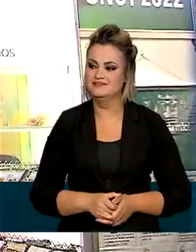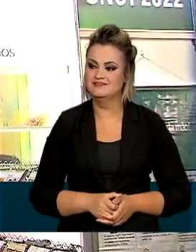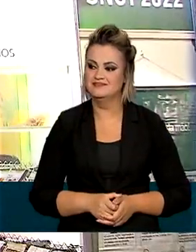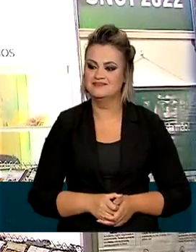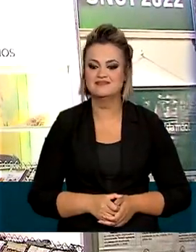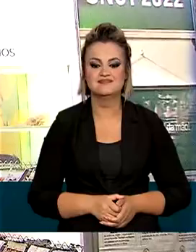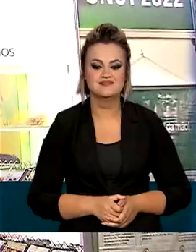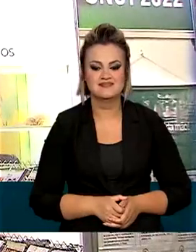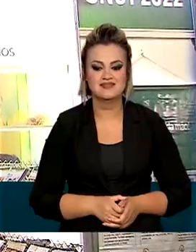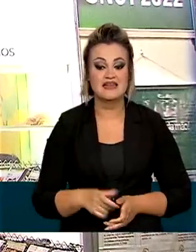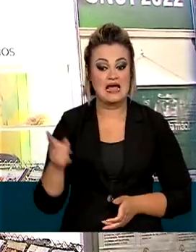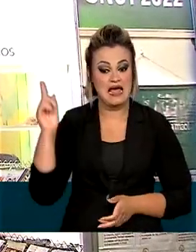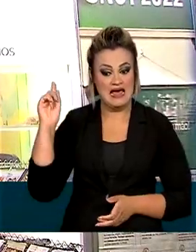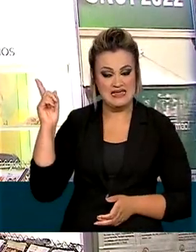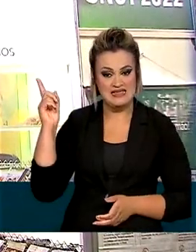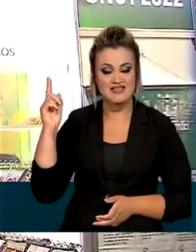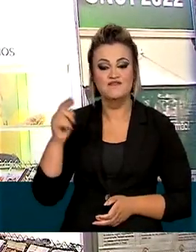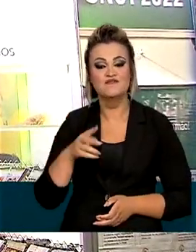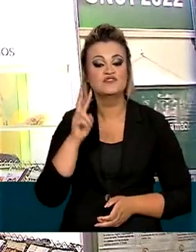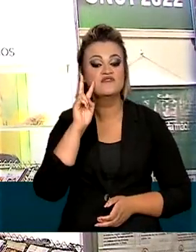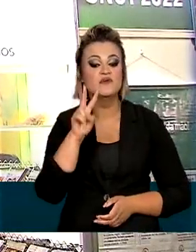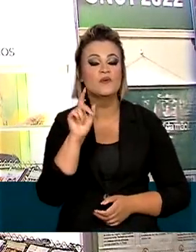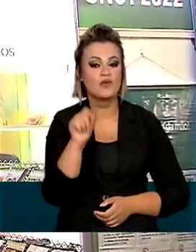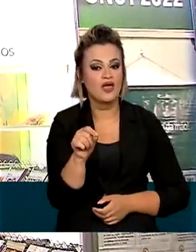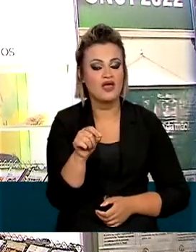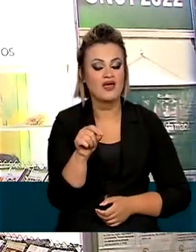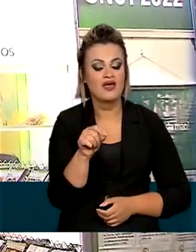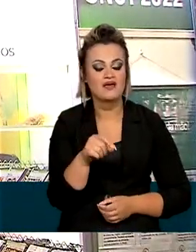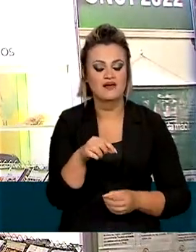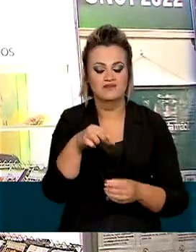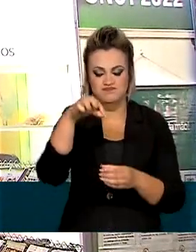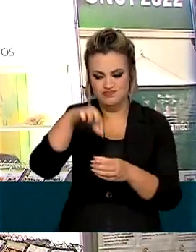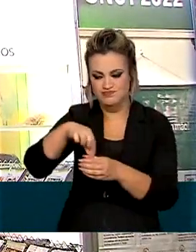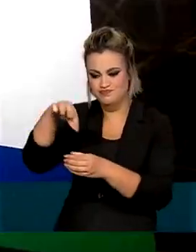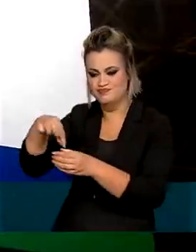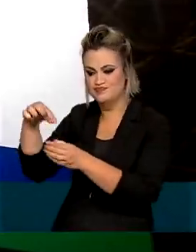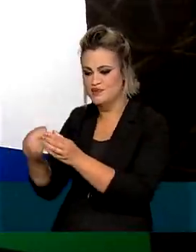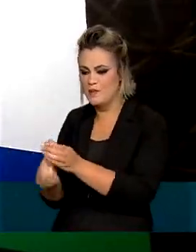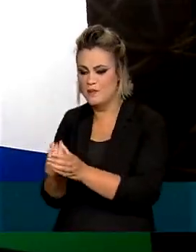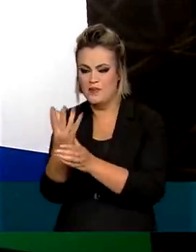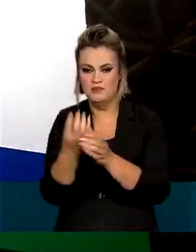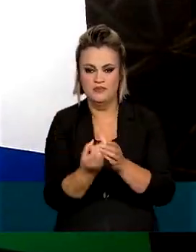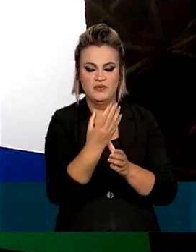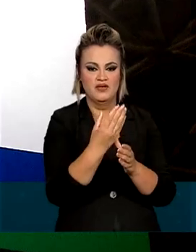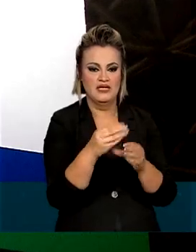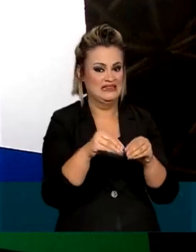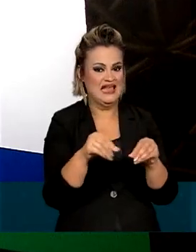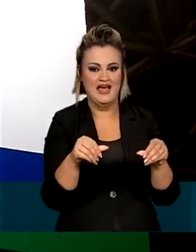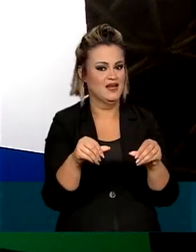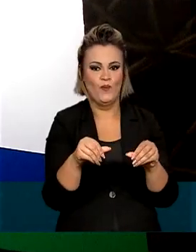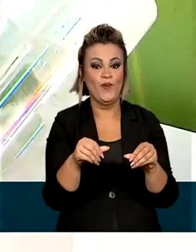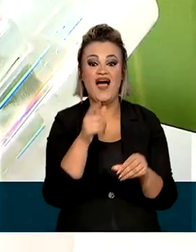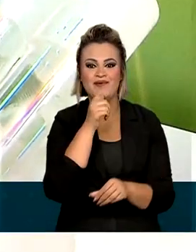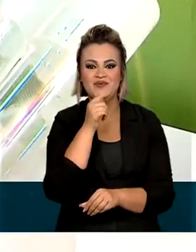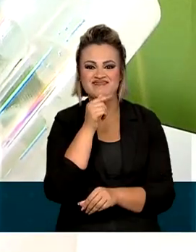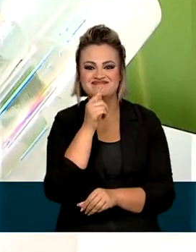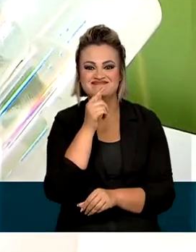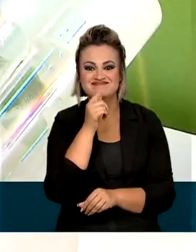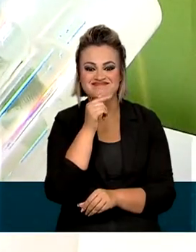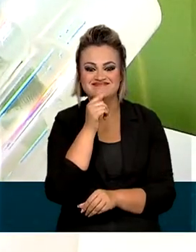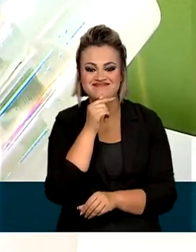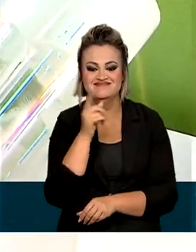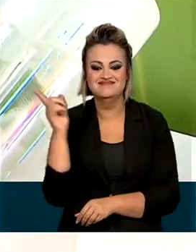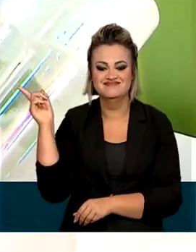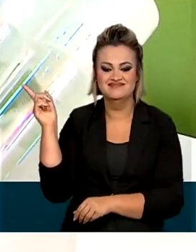Na Embrapa, é possível saber mais sobre o cultivo de hortaliças sem solo, só na água. É a